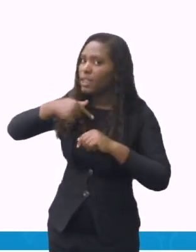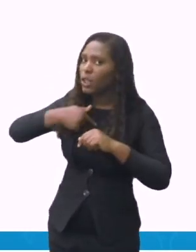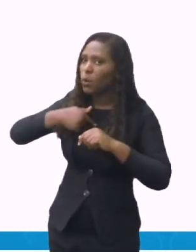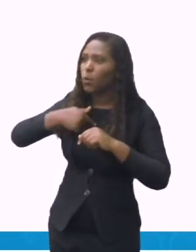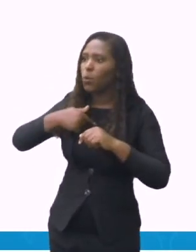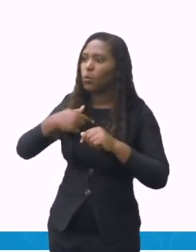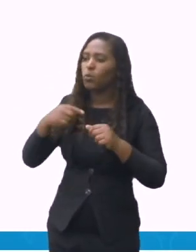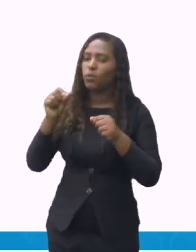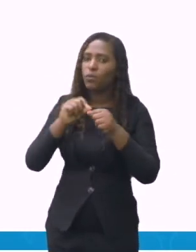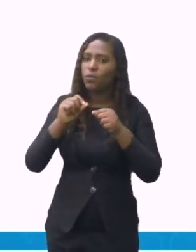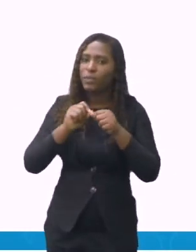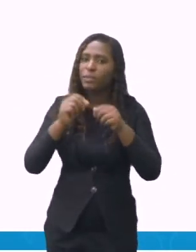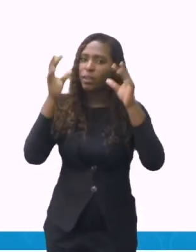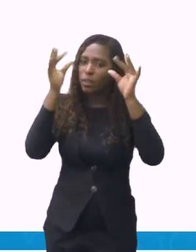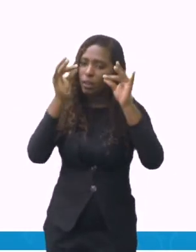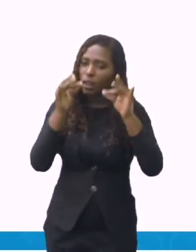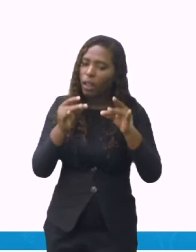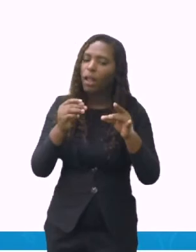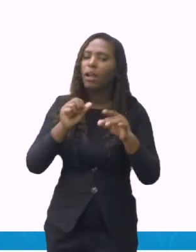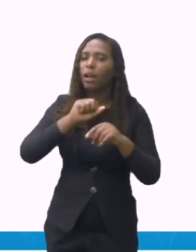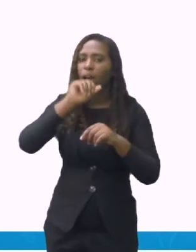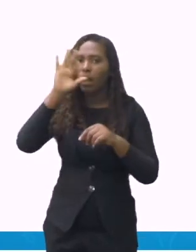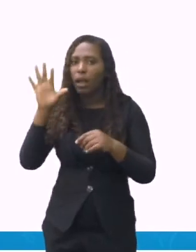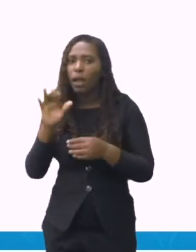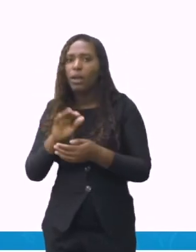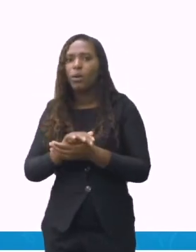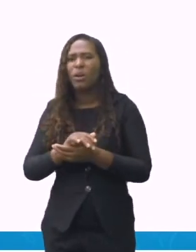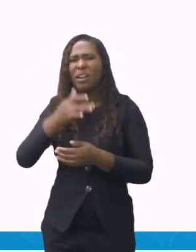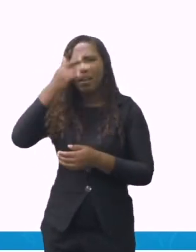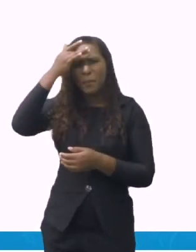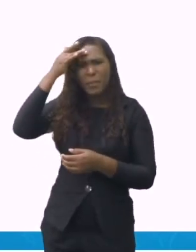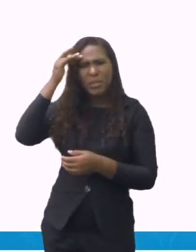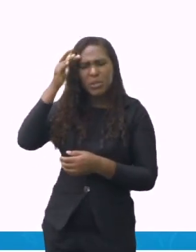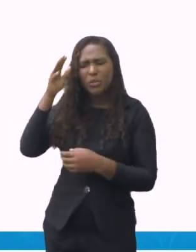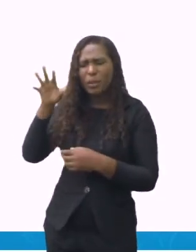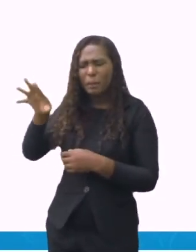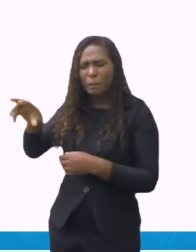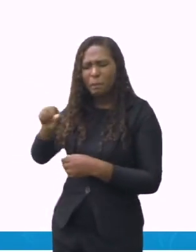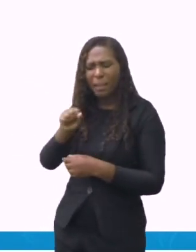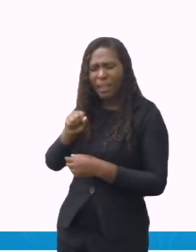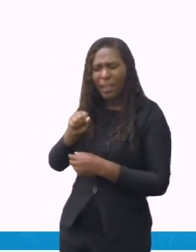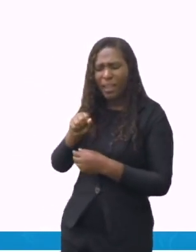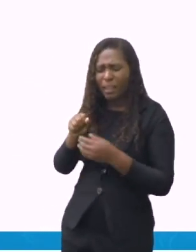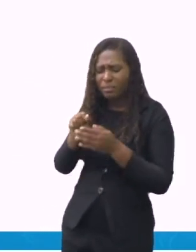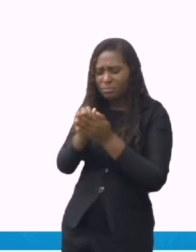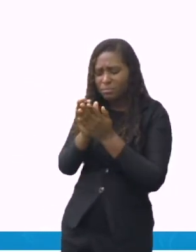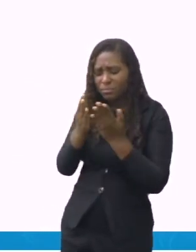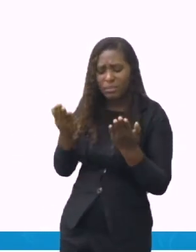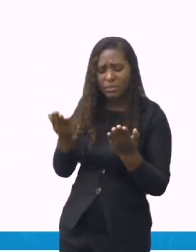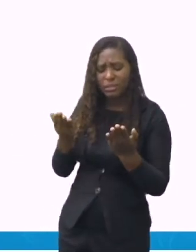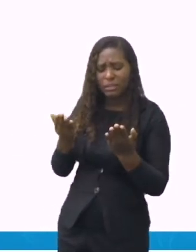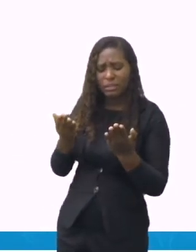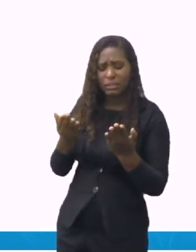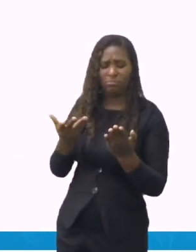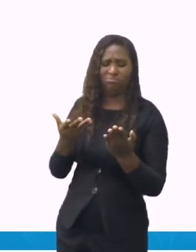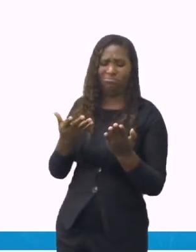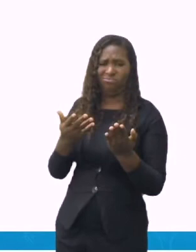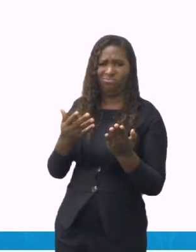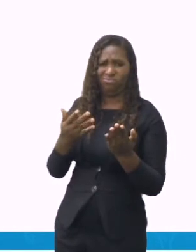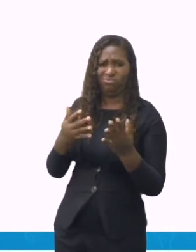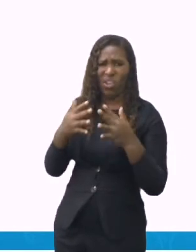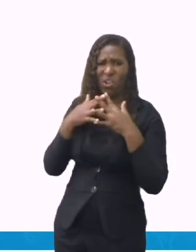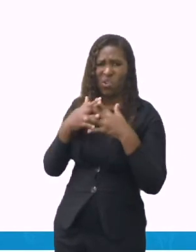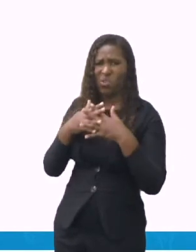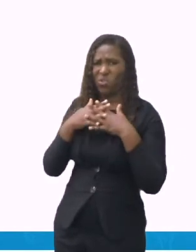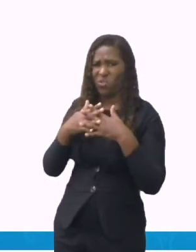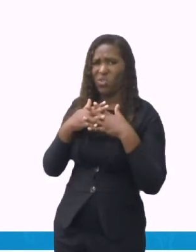claro, eu posso confundir a pessoa que vai fazer a receita. Como a receita deve ser executada? Se você precisa